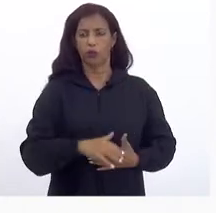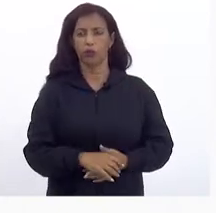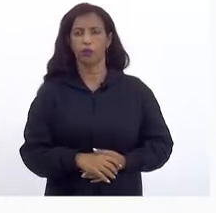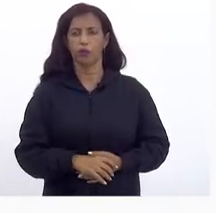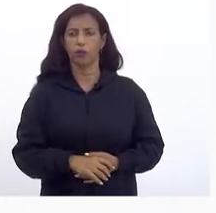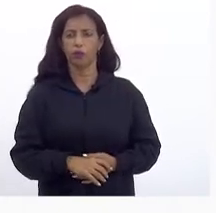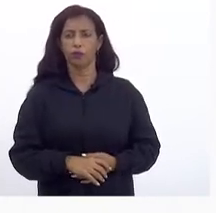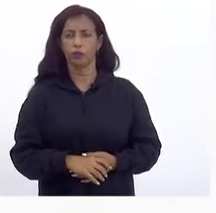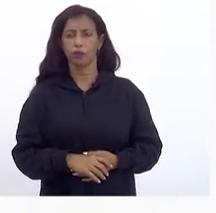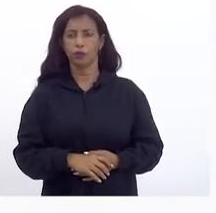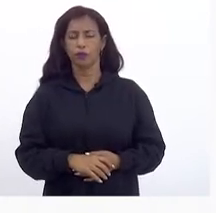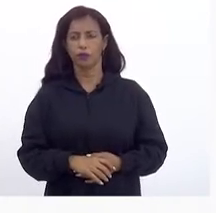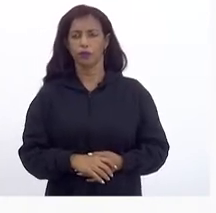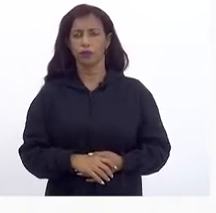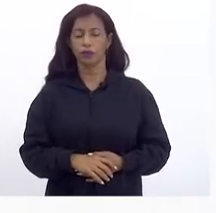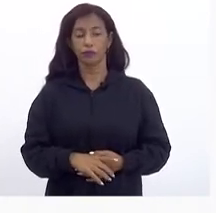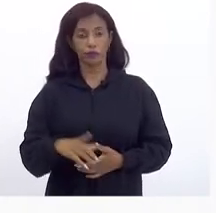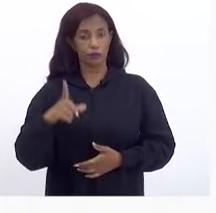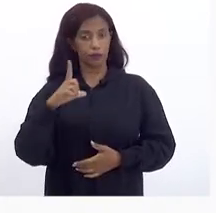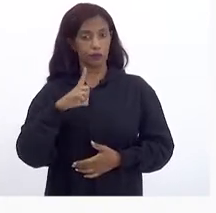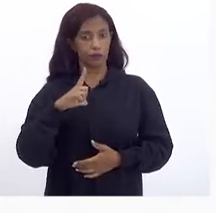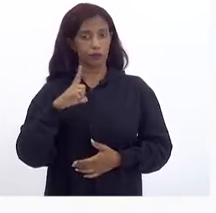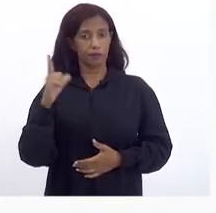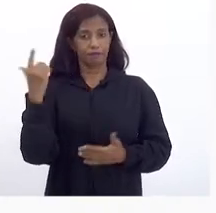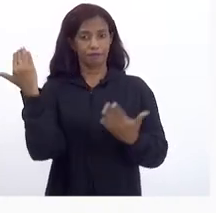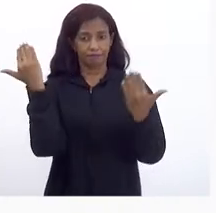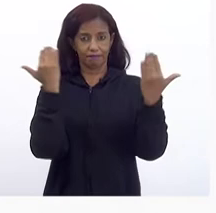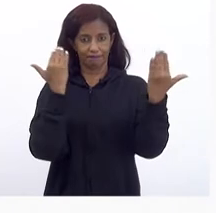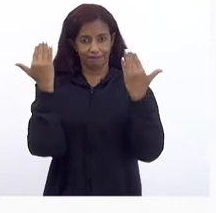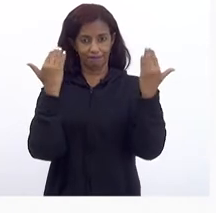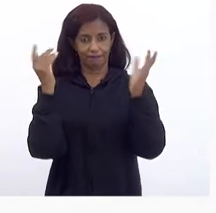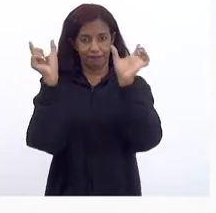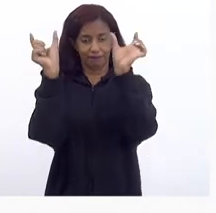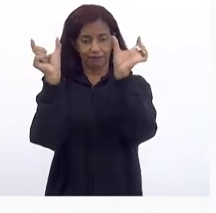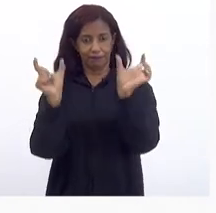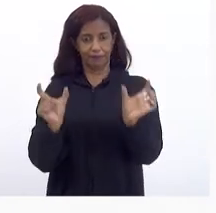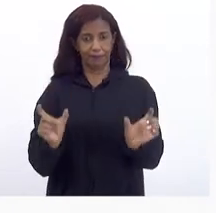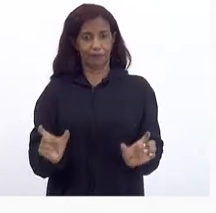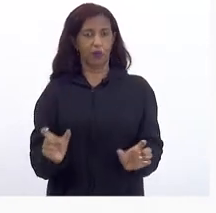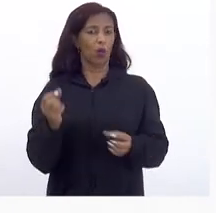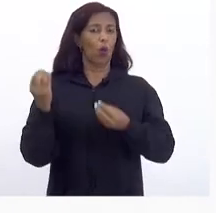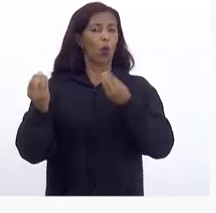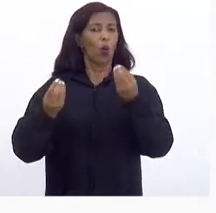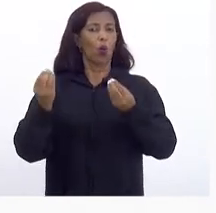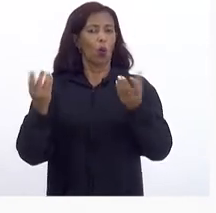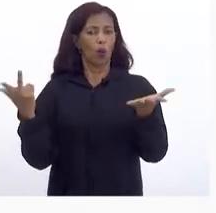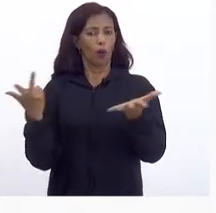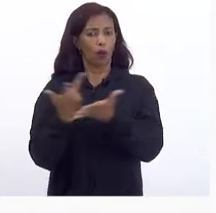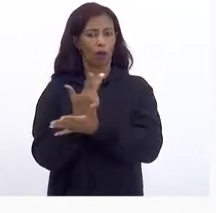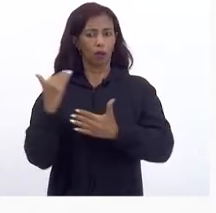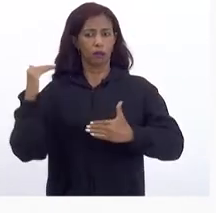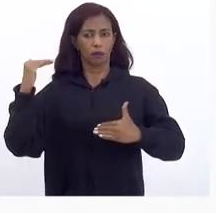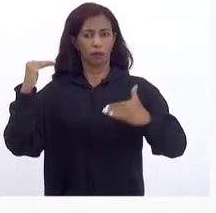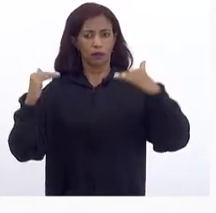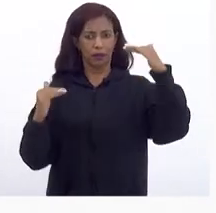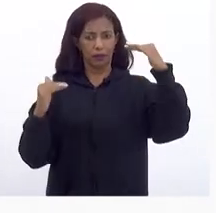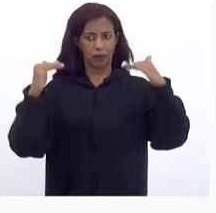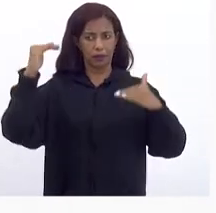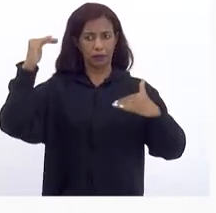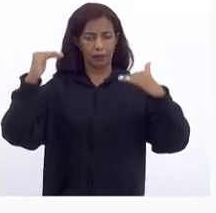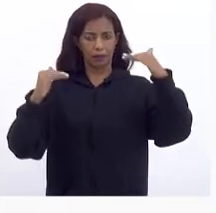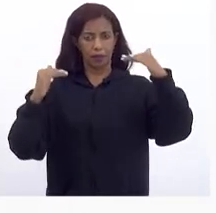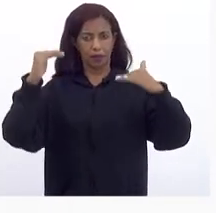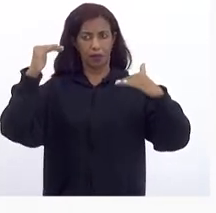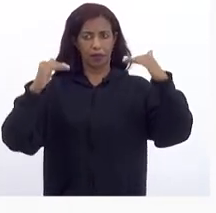Tem uma composição De como É feita Tem um crescimento Em relação A